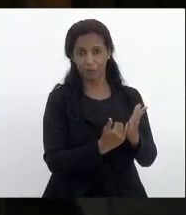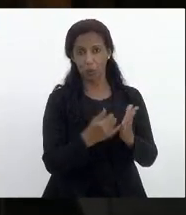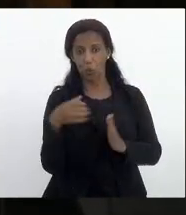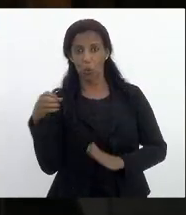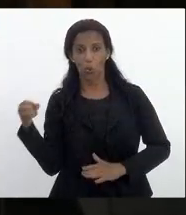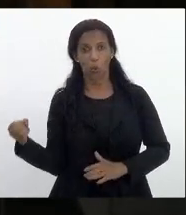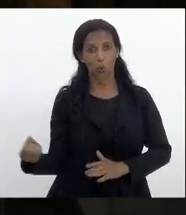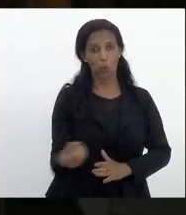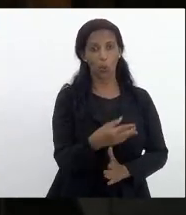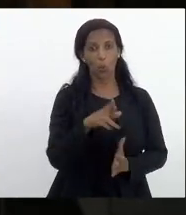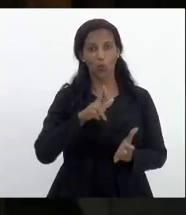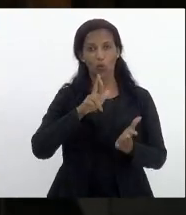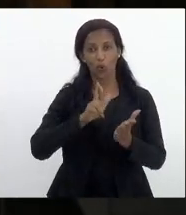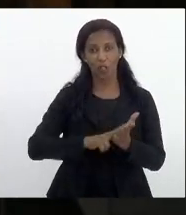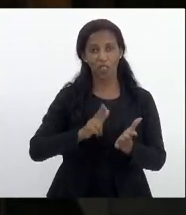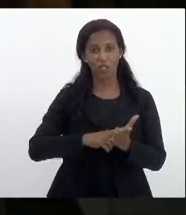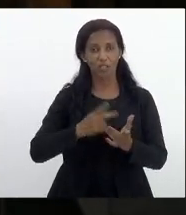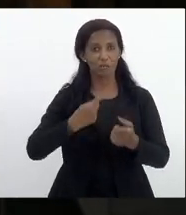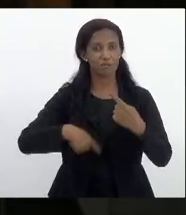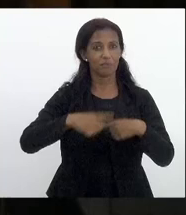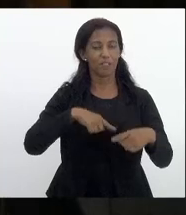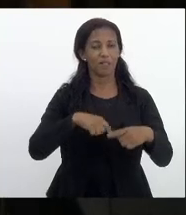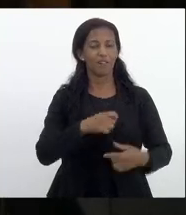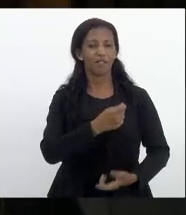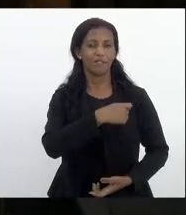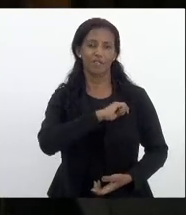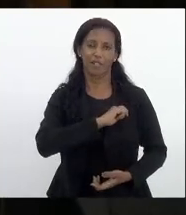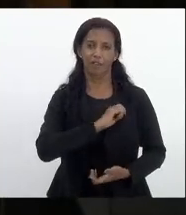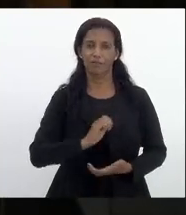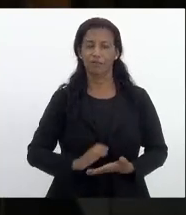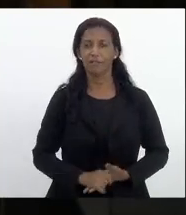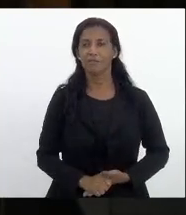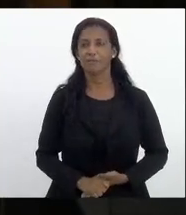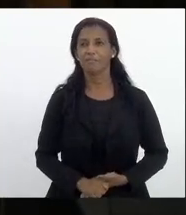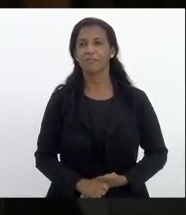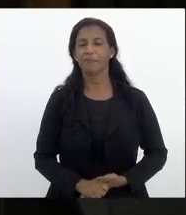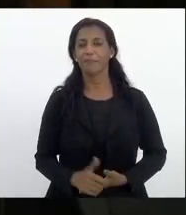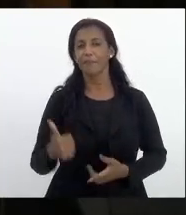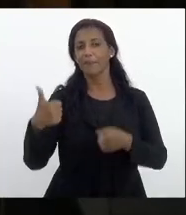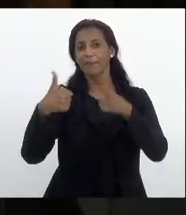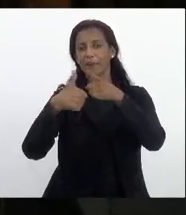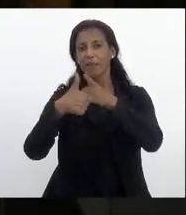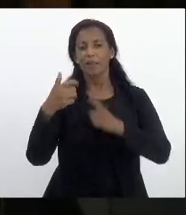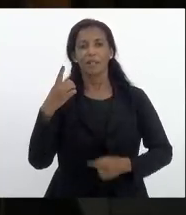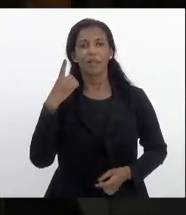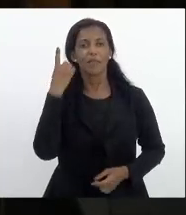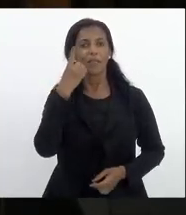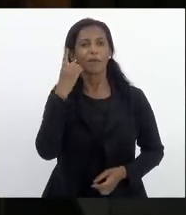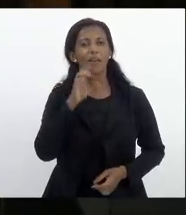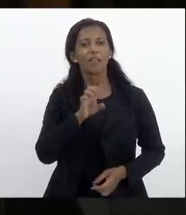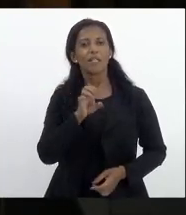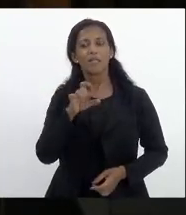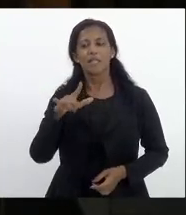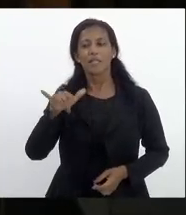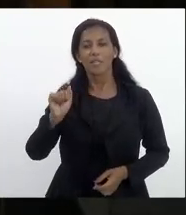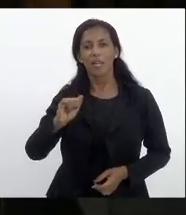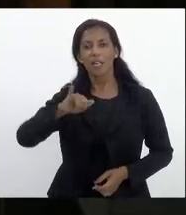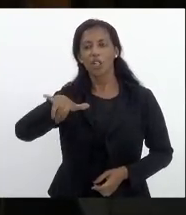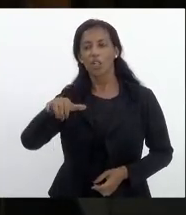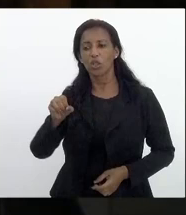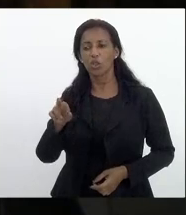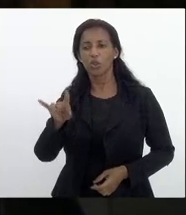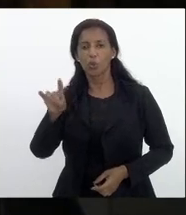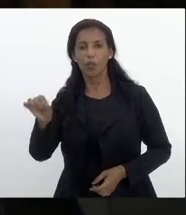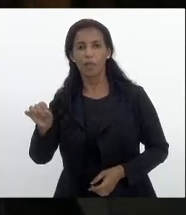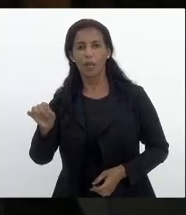novo regime de recuperação fiscal primeiro deputada Célia Jordão temos